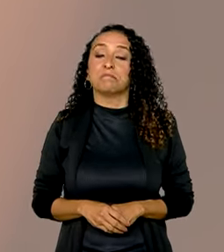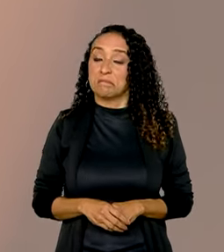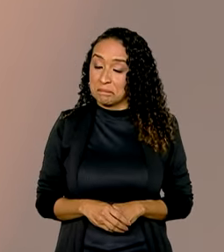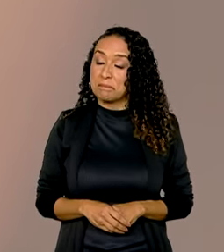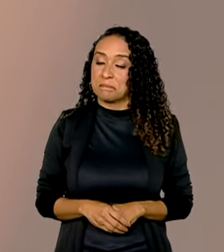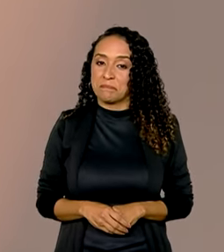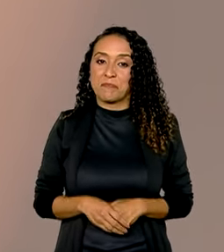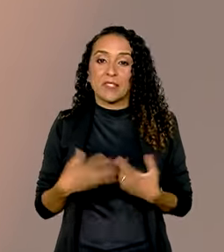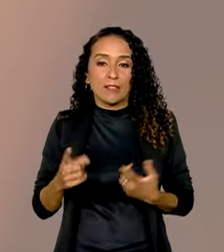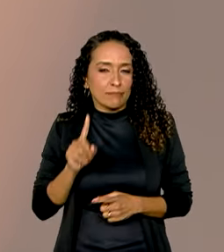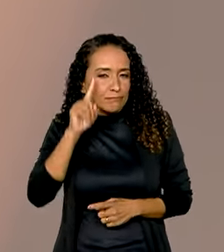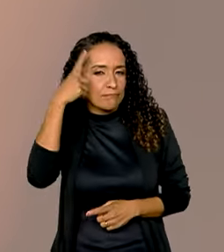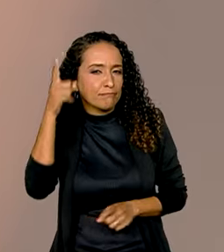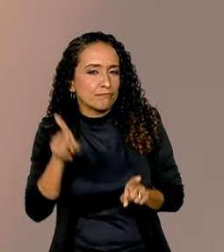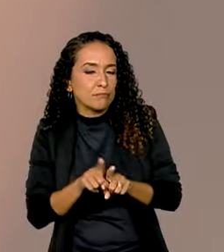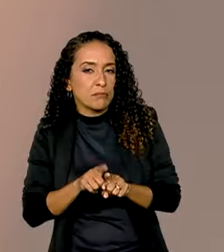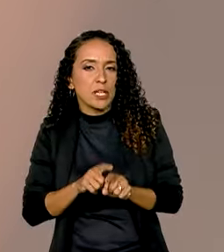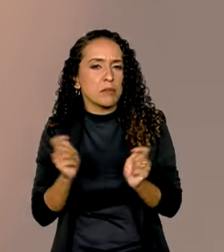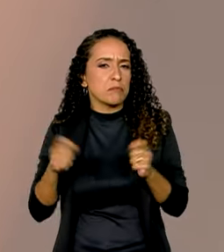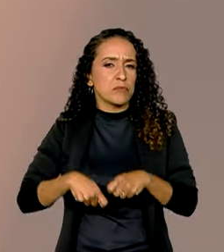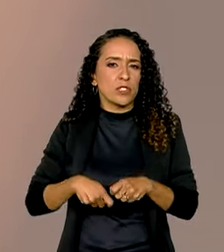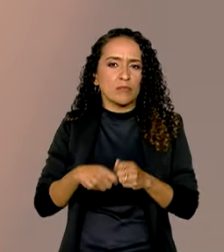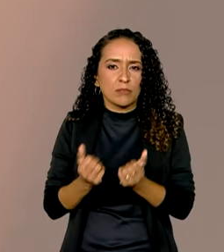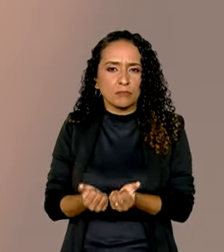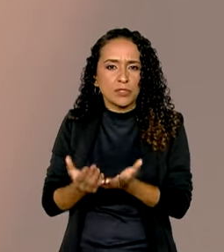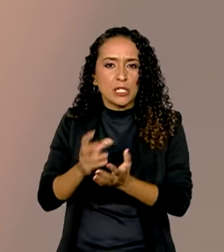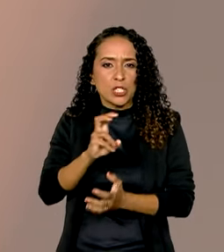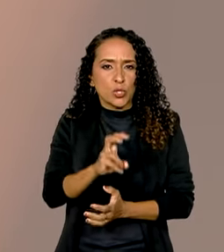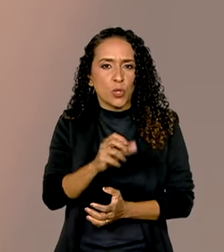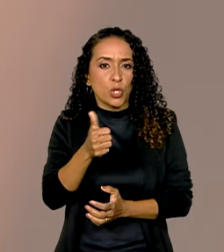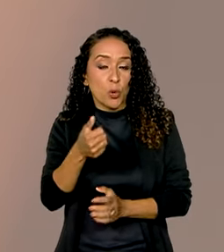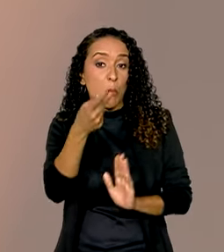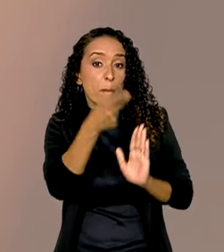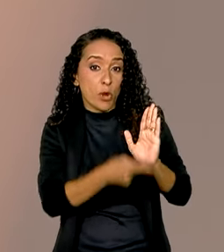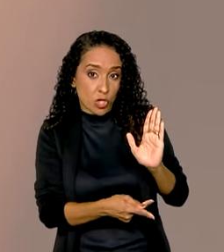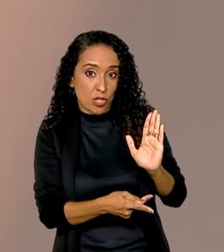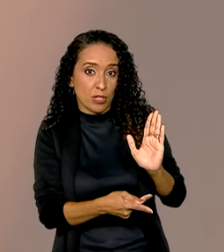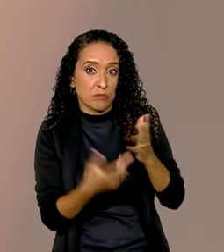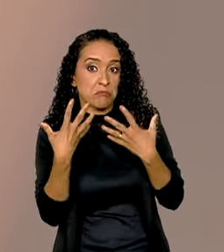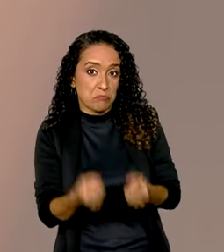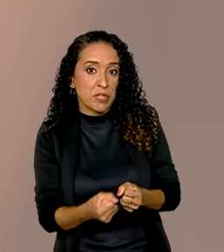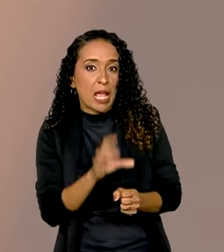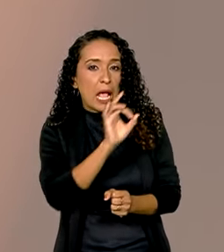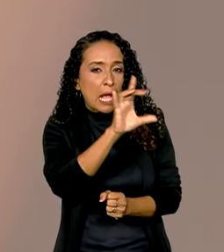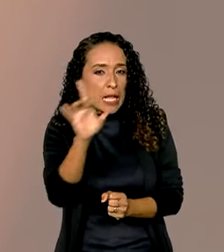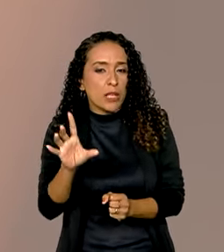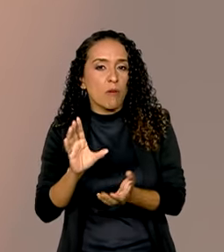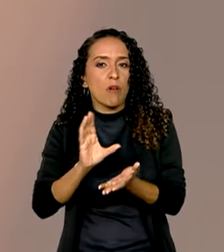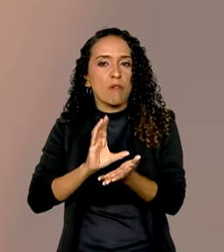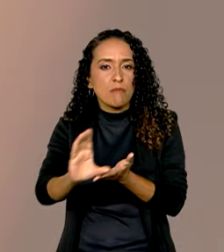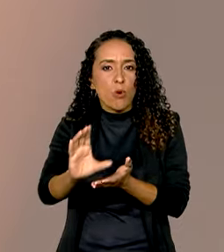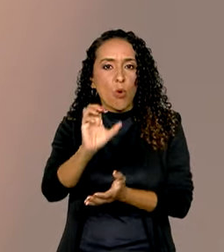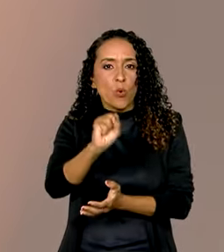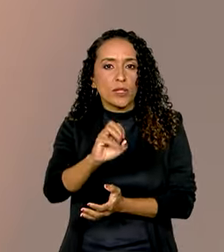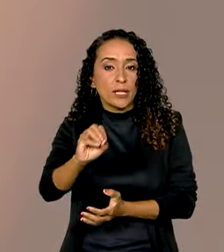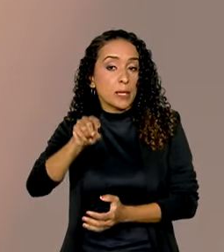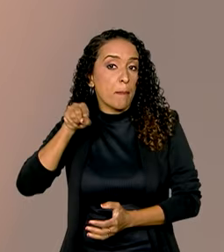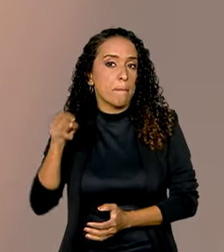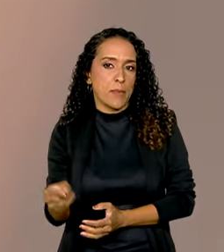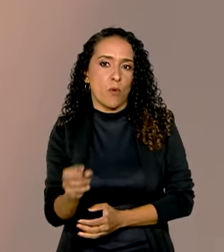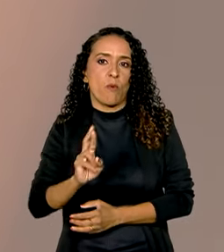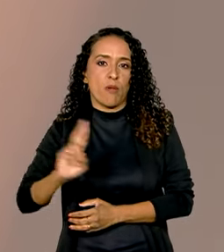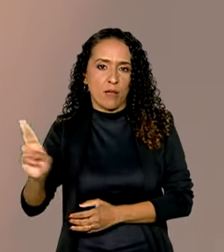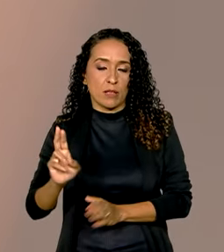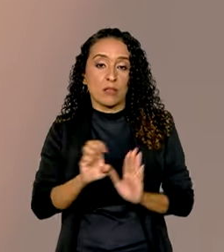bem. Na iniciativa, devem ser contemplados 51 projetos. Cada um vai receber cerca de 80 mil reais.